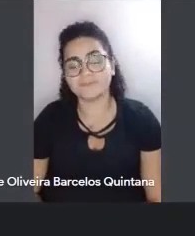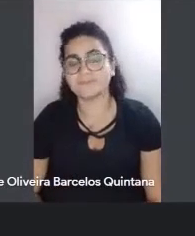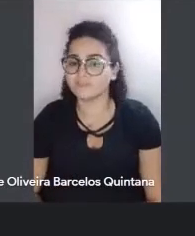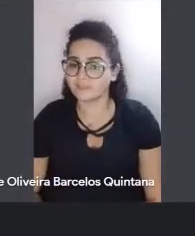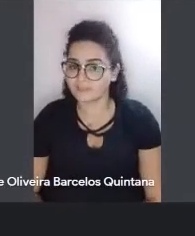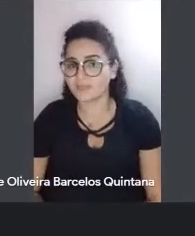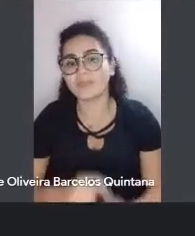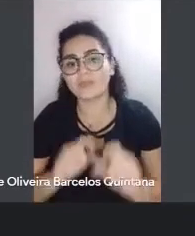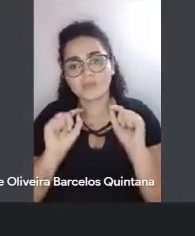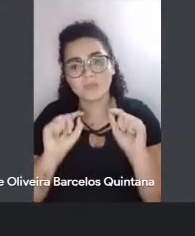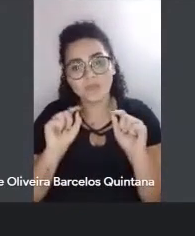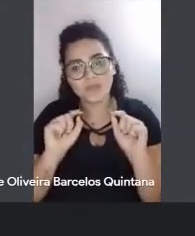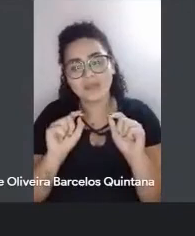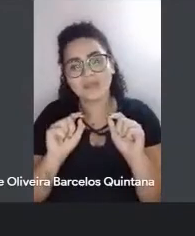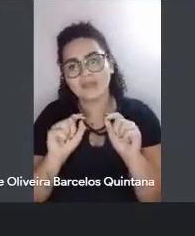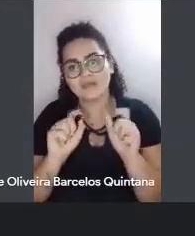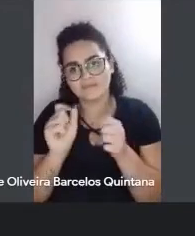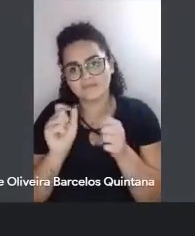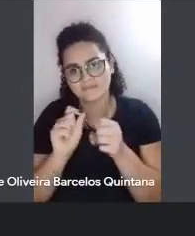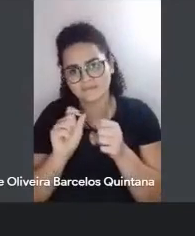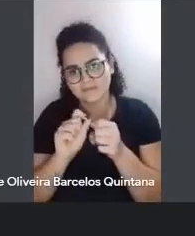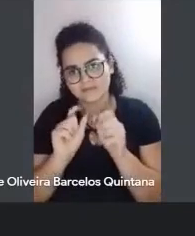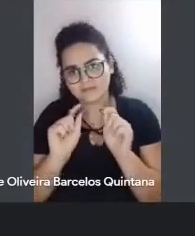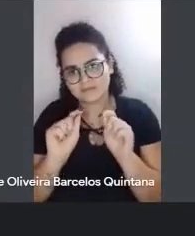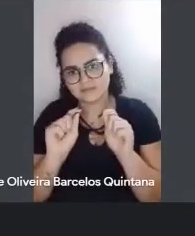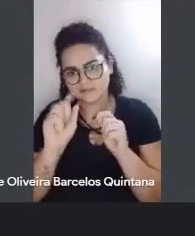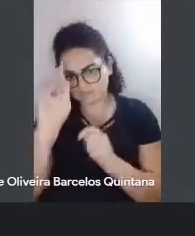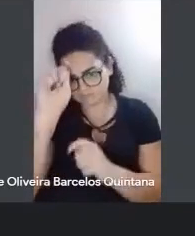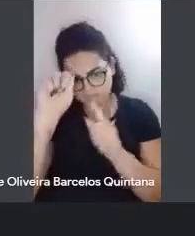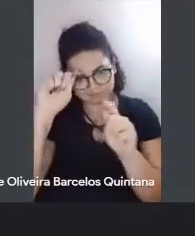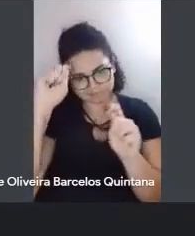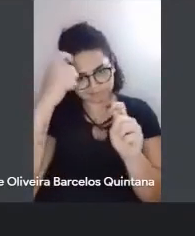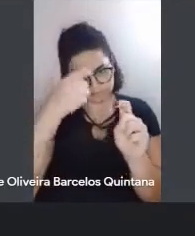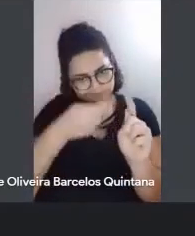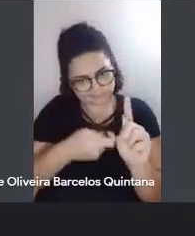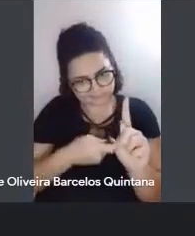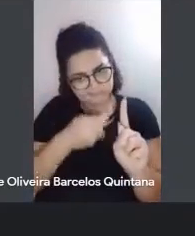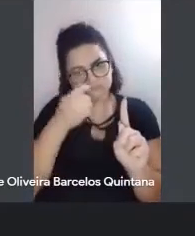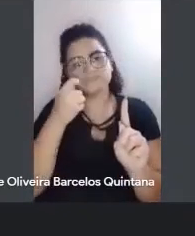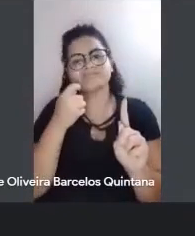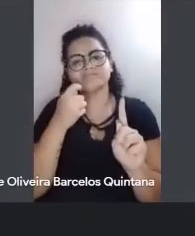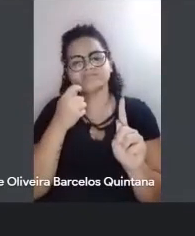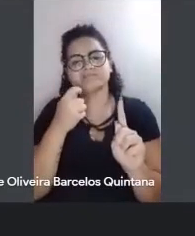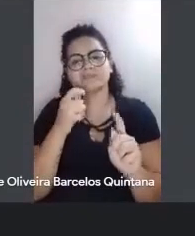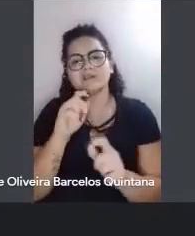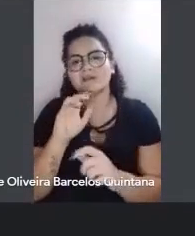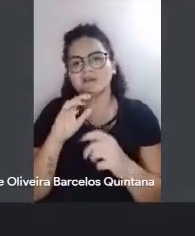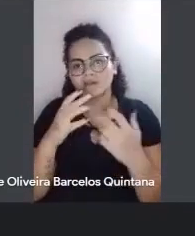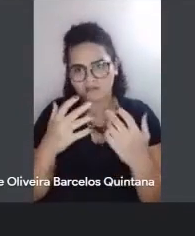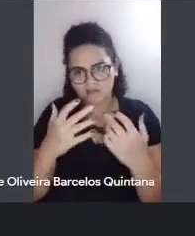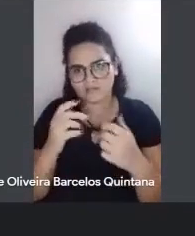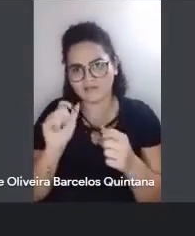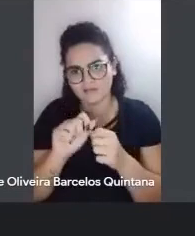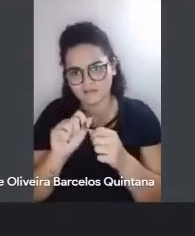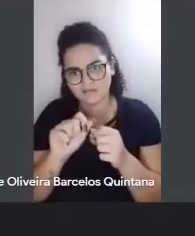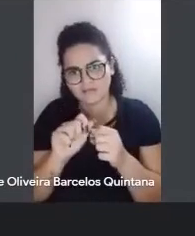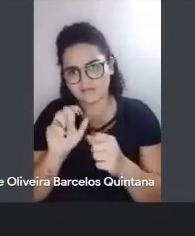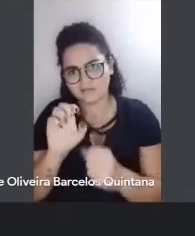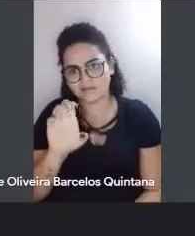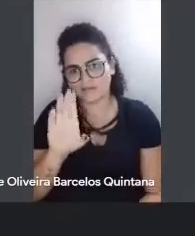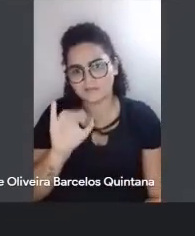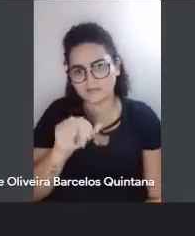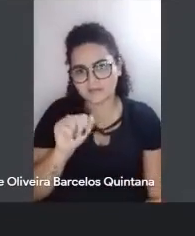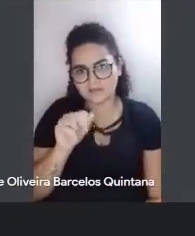gente faz o seguinte Vamos fazer uma grande homenagem Para o Edeor Topa No Hilton Topa, Regina No webinário do Fórum